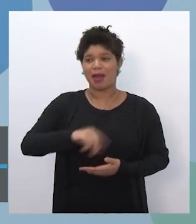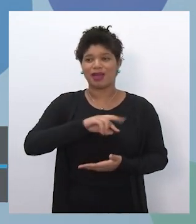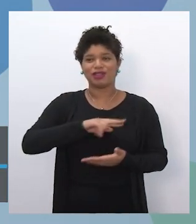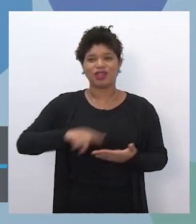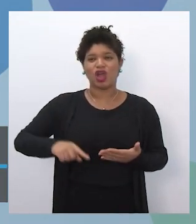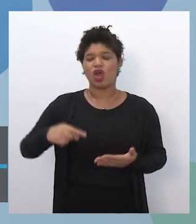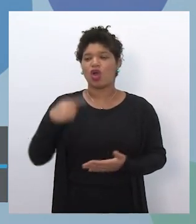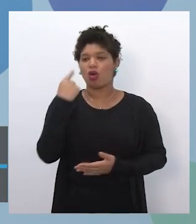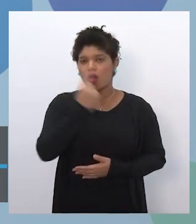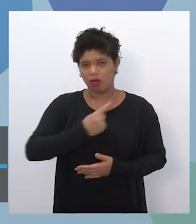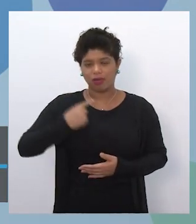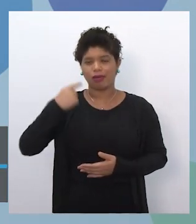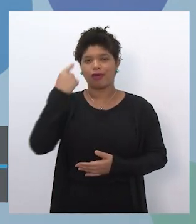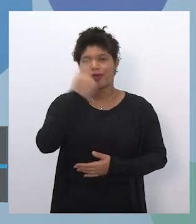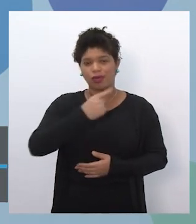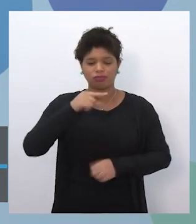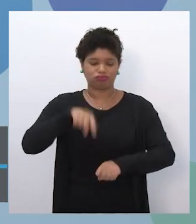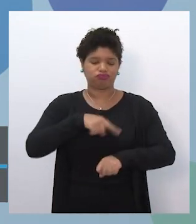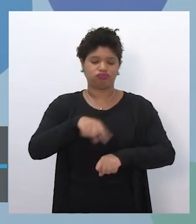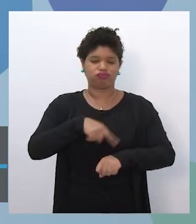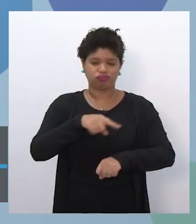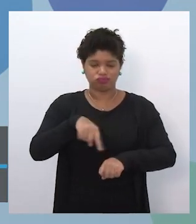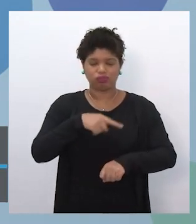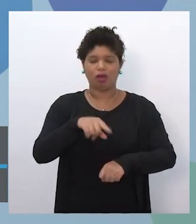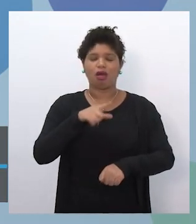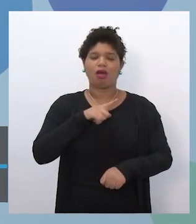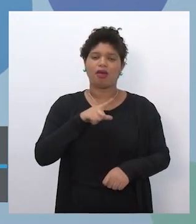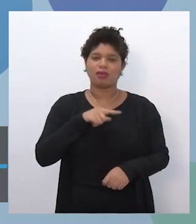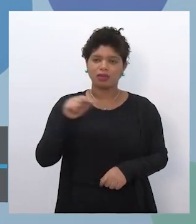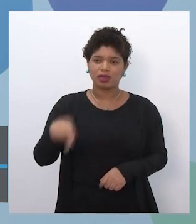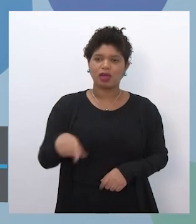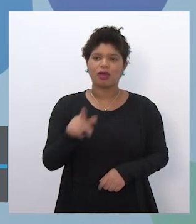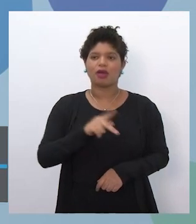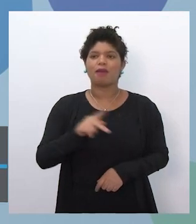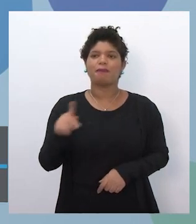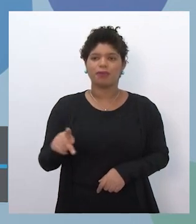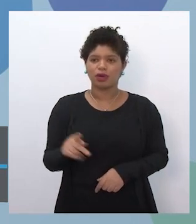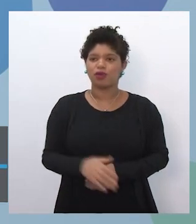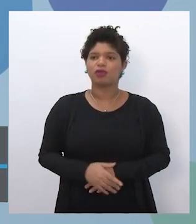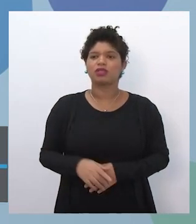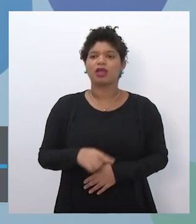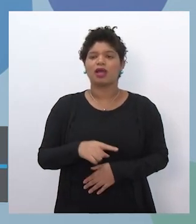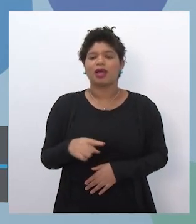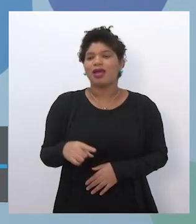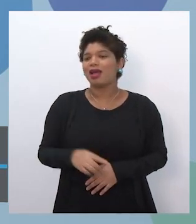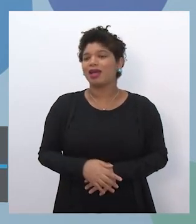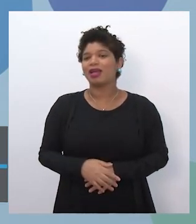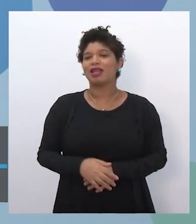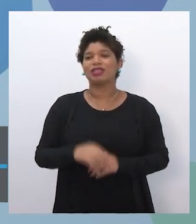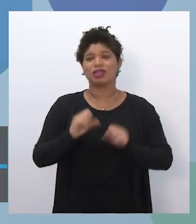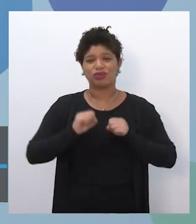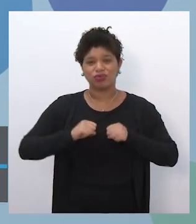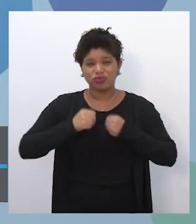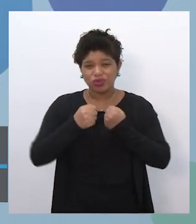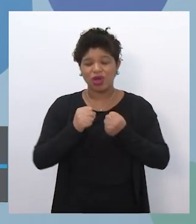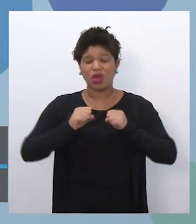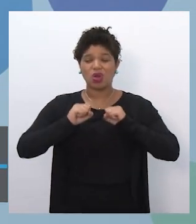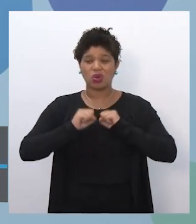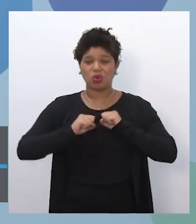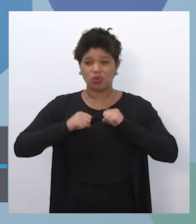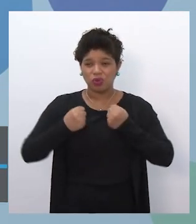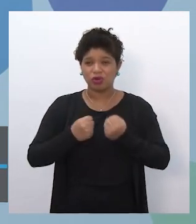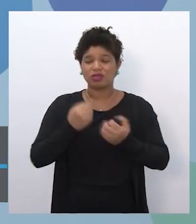horas de conteúdo aqui desenvolvido pelos nossos professores que são incansáveis na entrega dessas